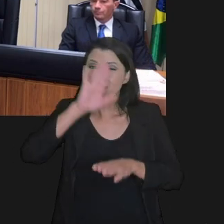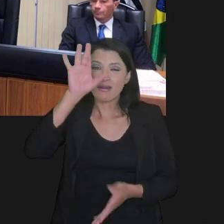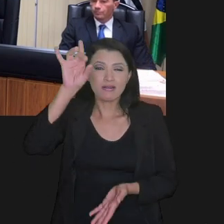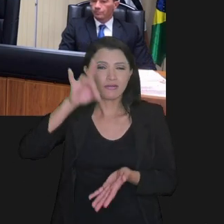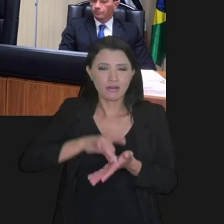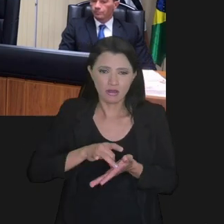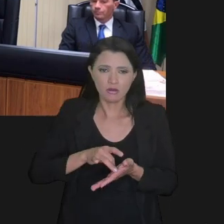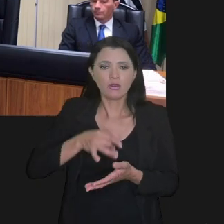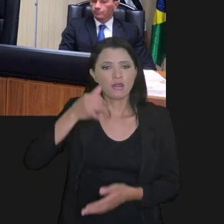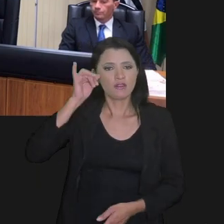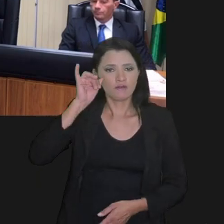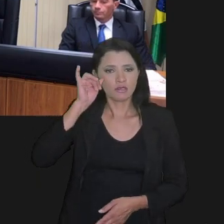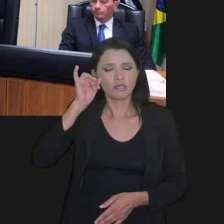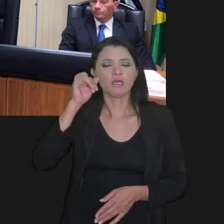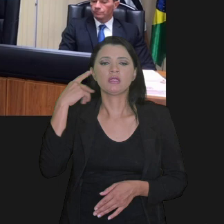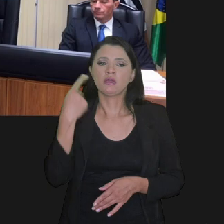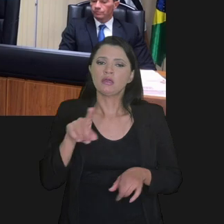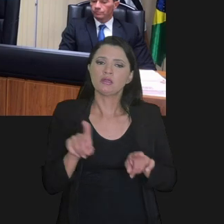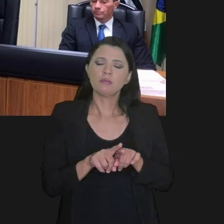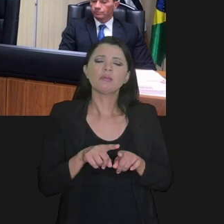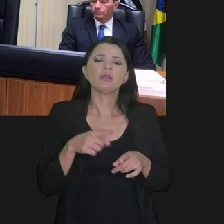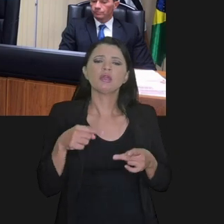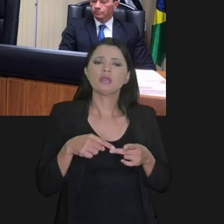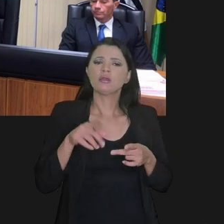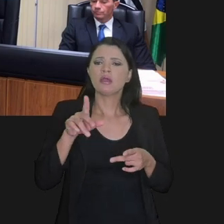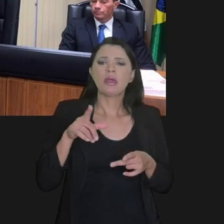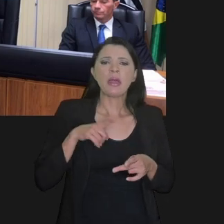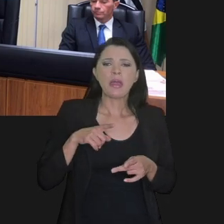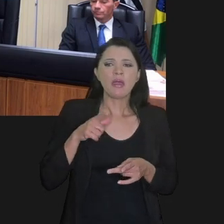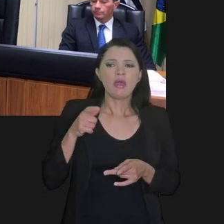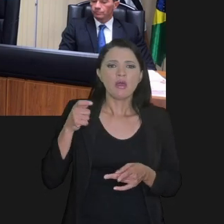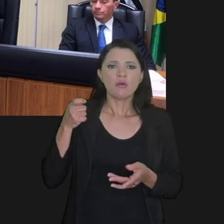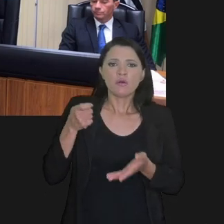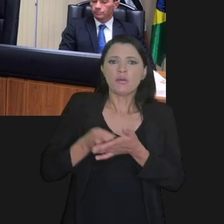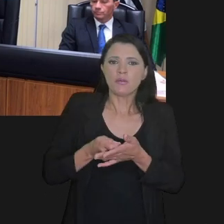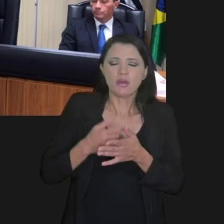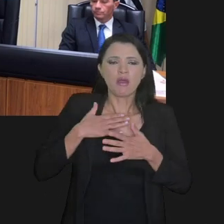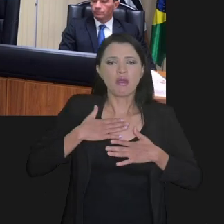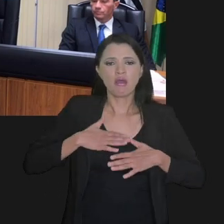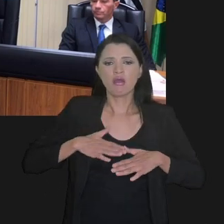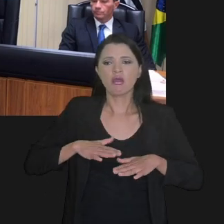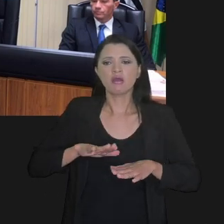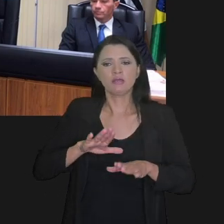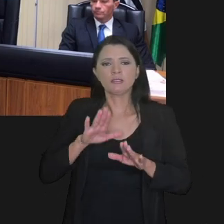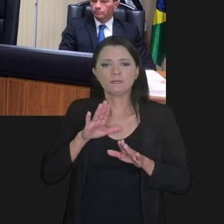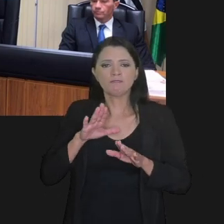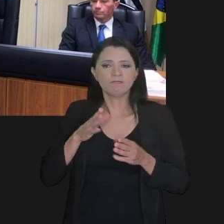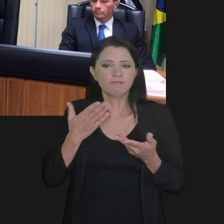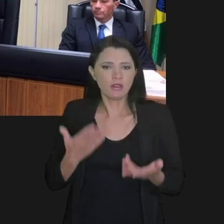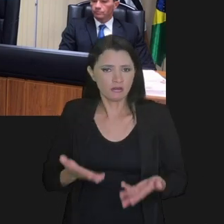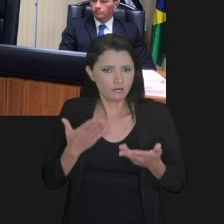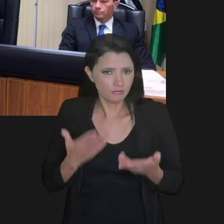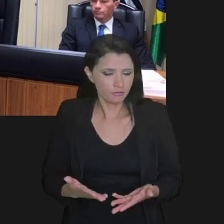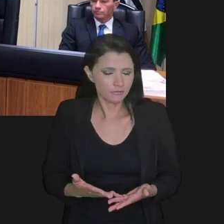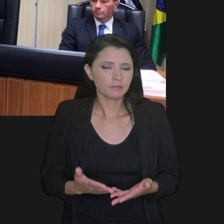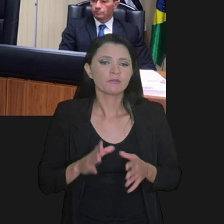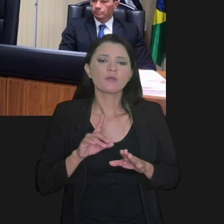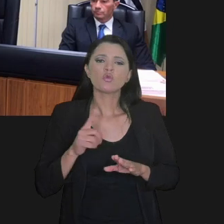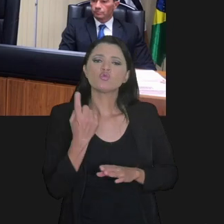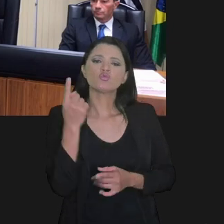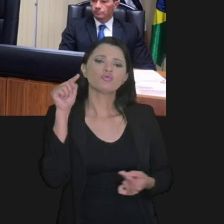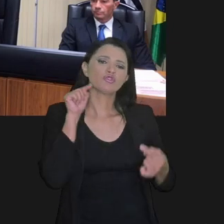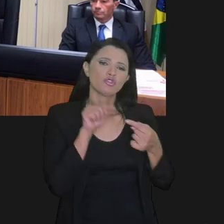ser o mais eficaz para a Fazenda Nacional, seja por ser aquele menos agressivo ao contribuinte.